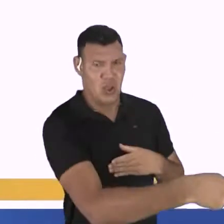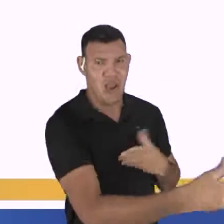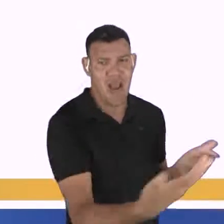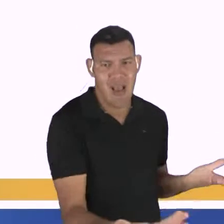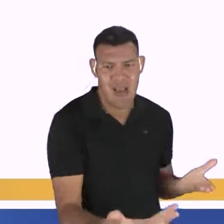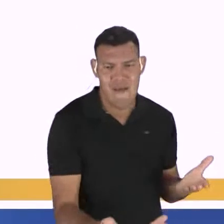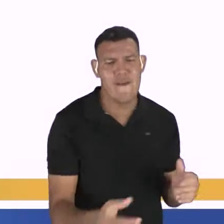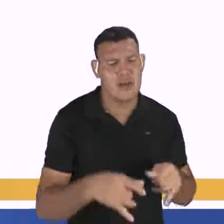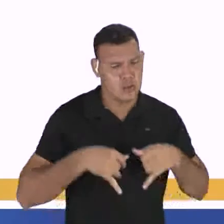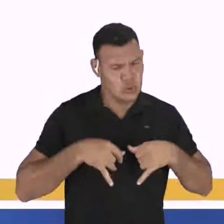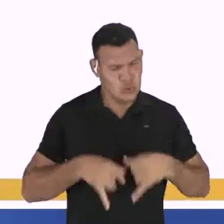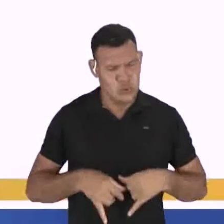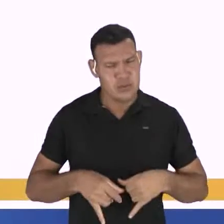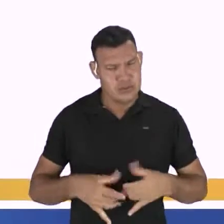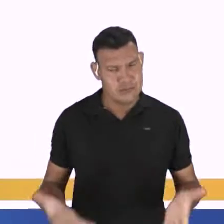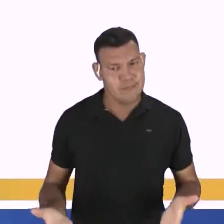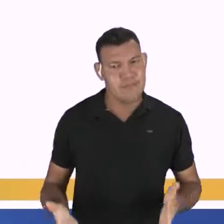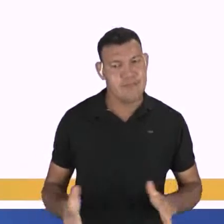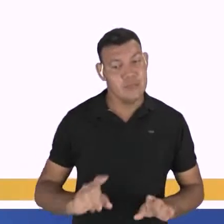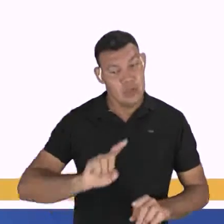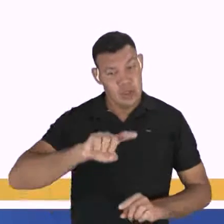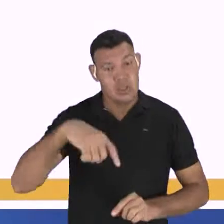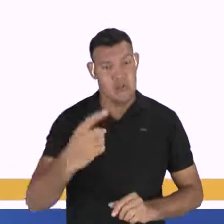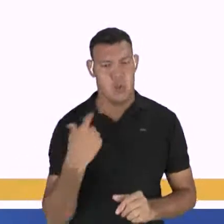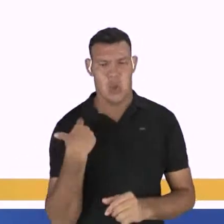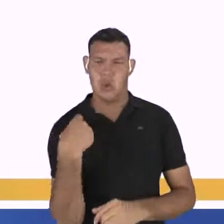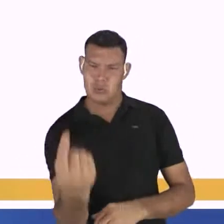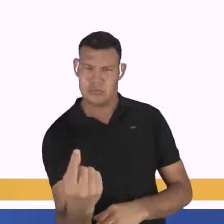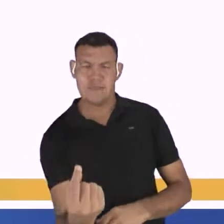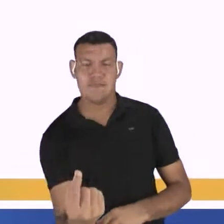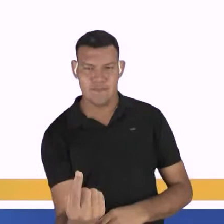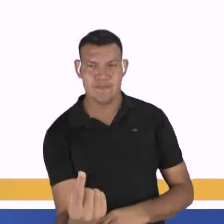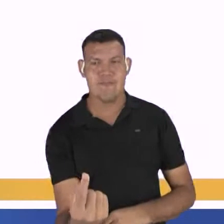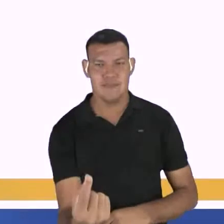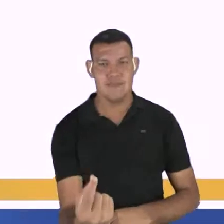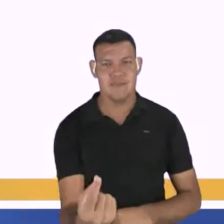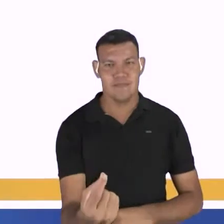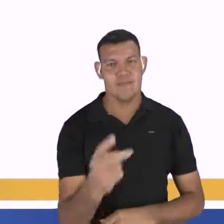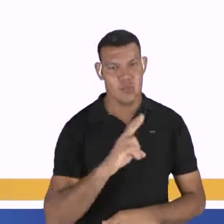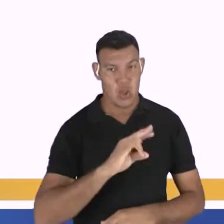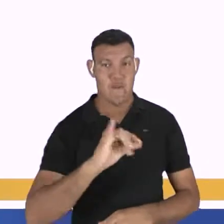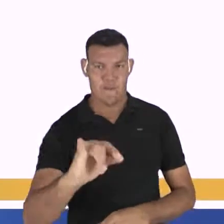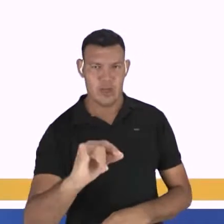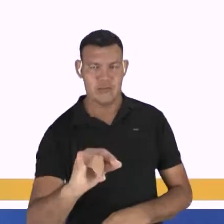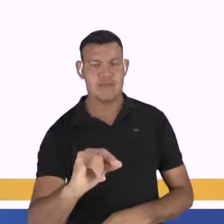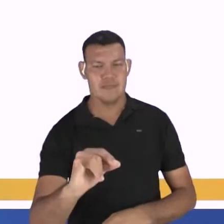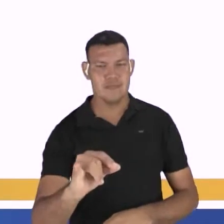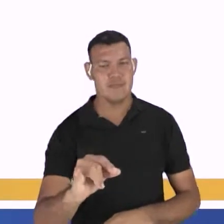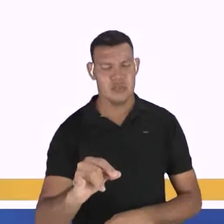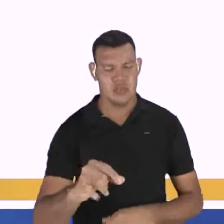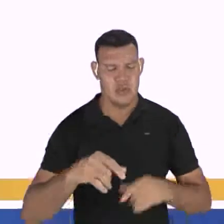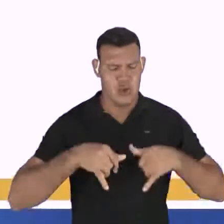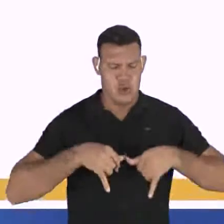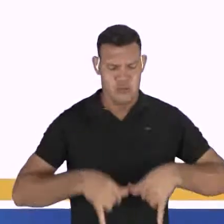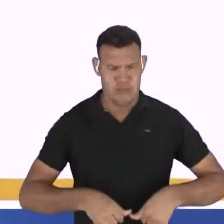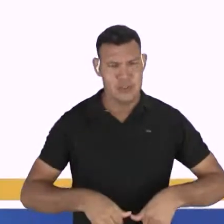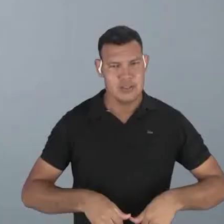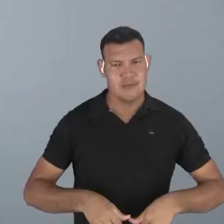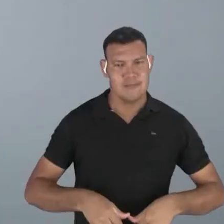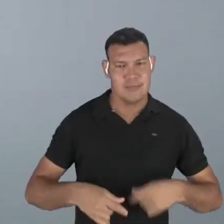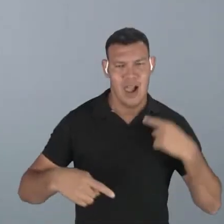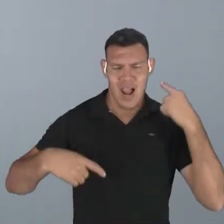eu fico um pouco, depois eu saio daqui, eu vai embora, eu fica fora de si.